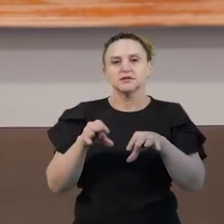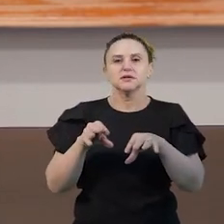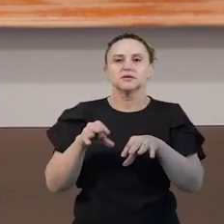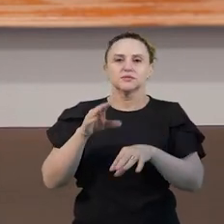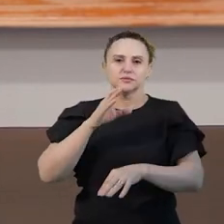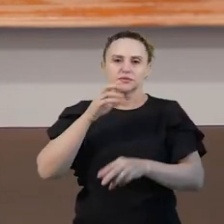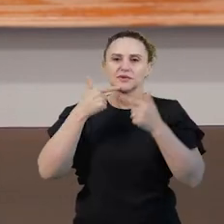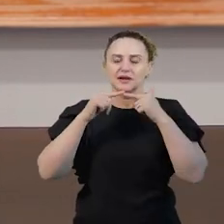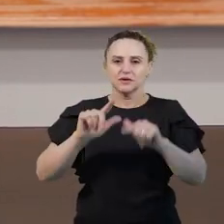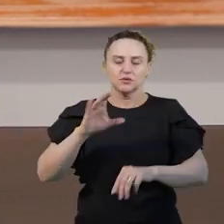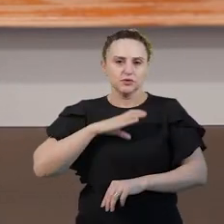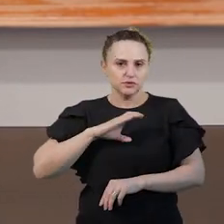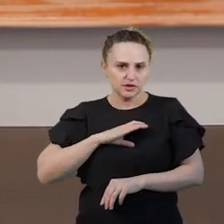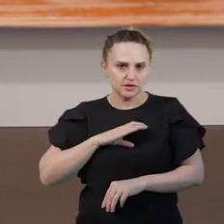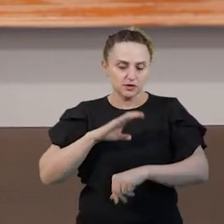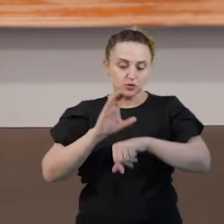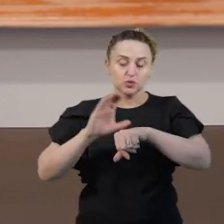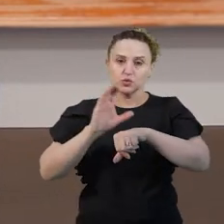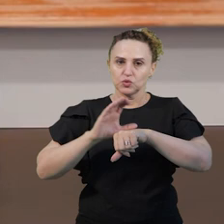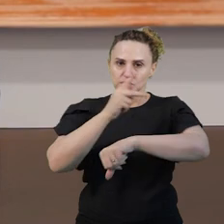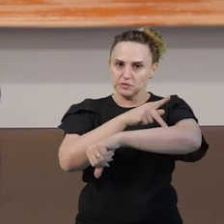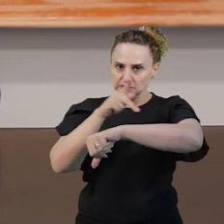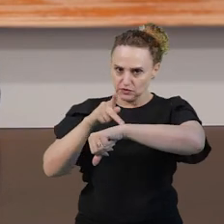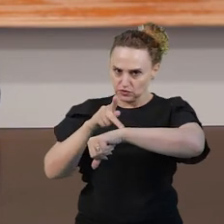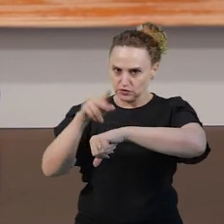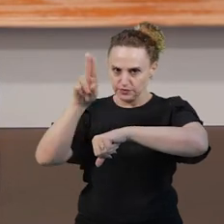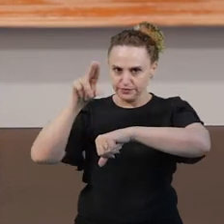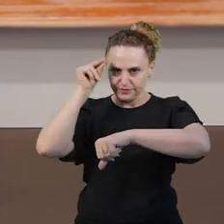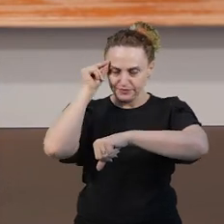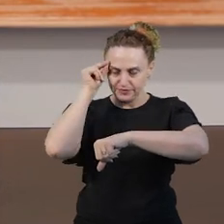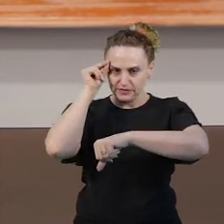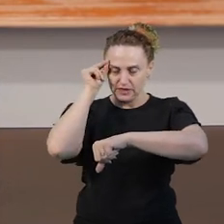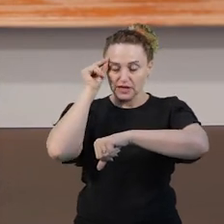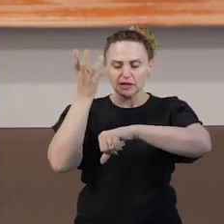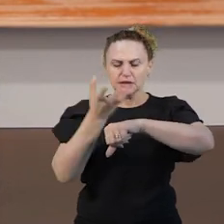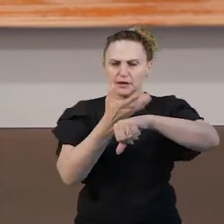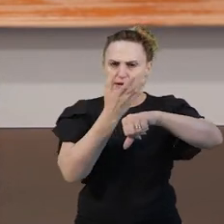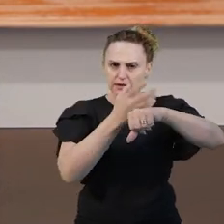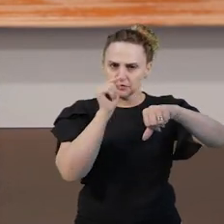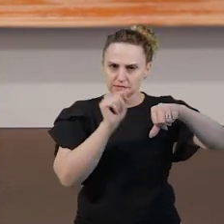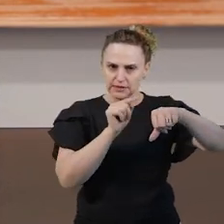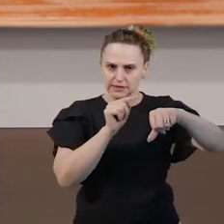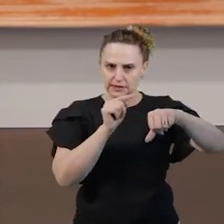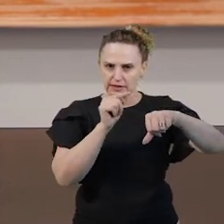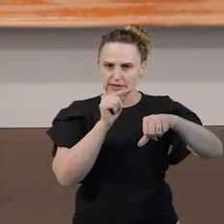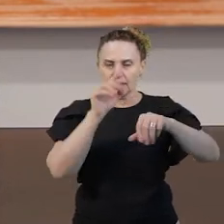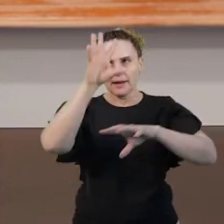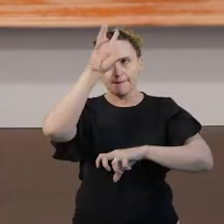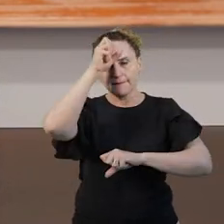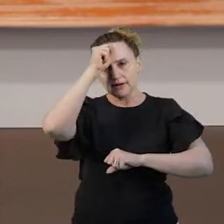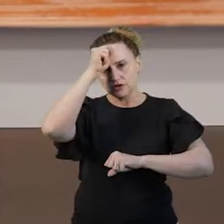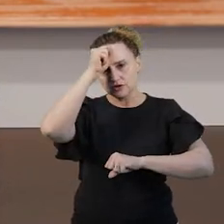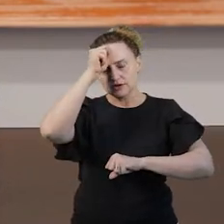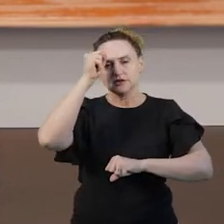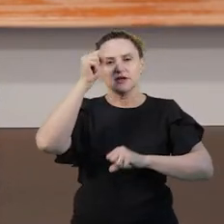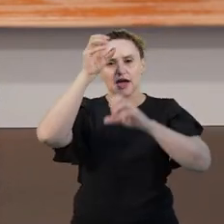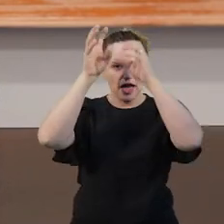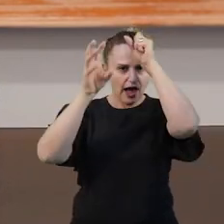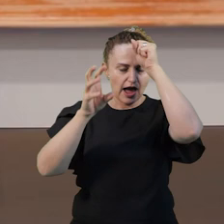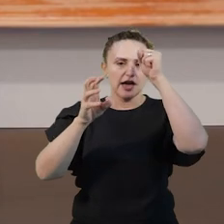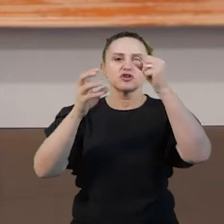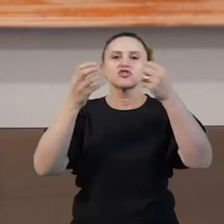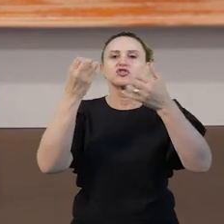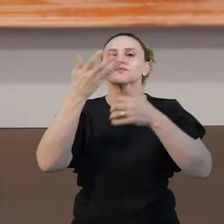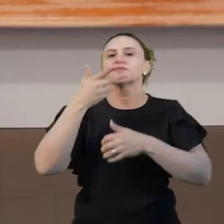Unicentro. Então, nesta disciplina, nós concebemos a aprendizagem das crianças como um processo